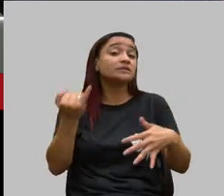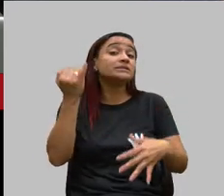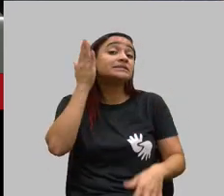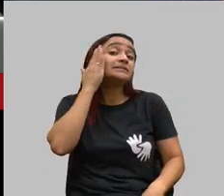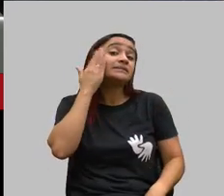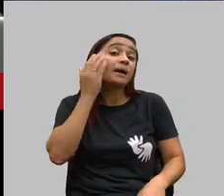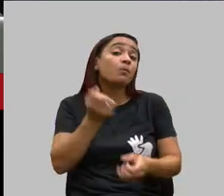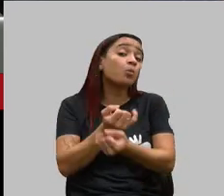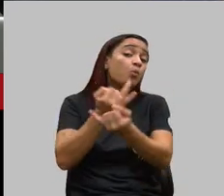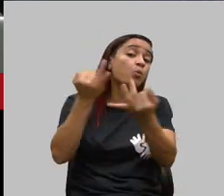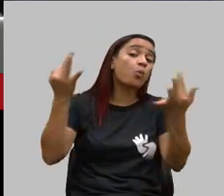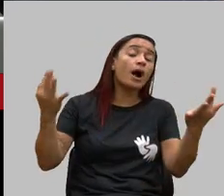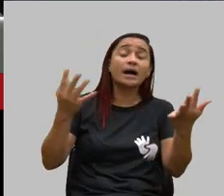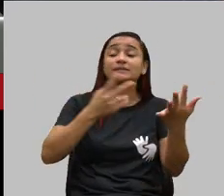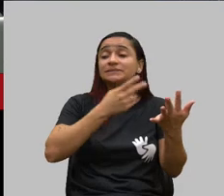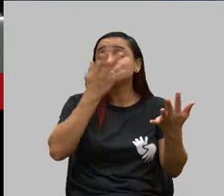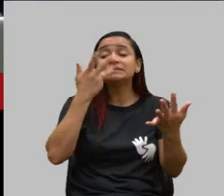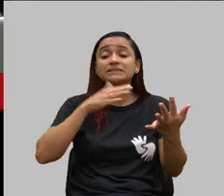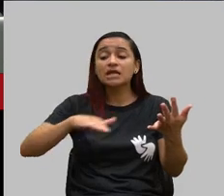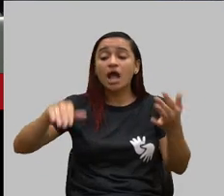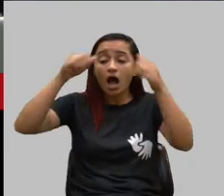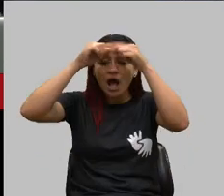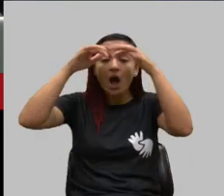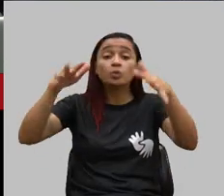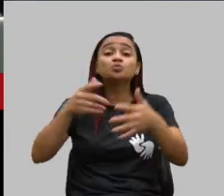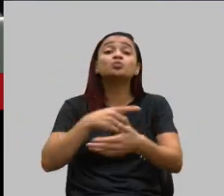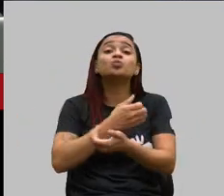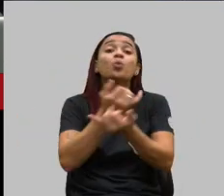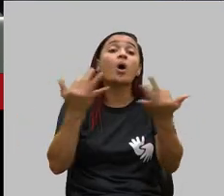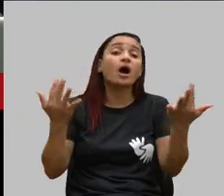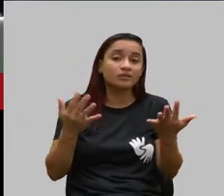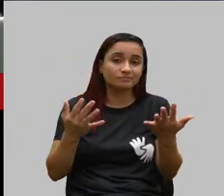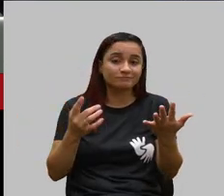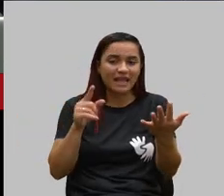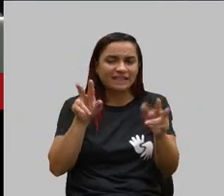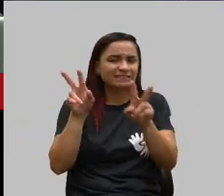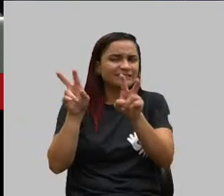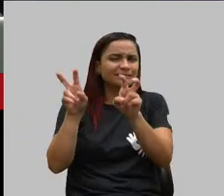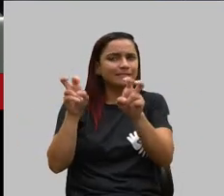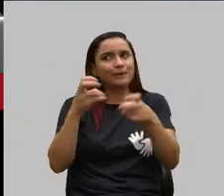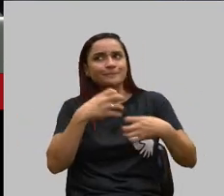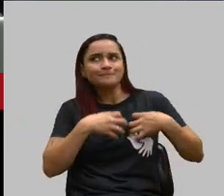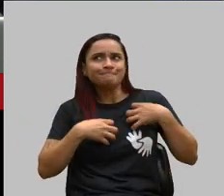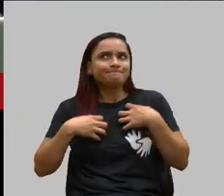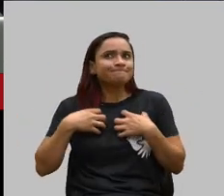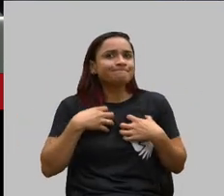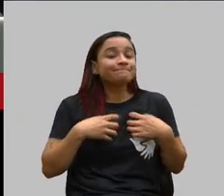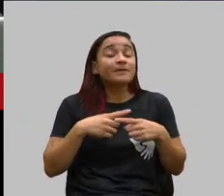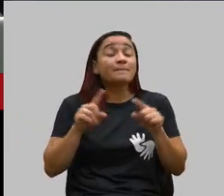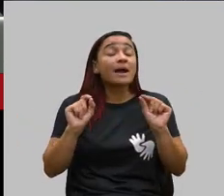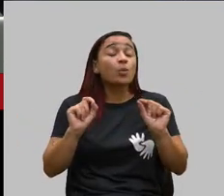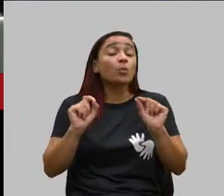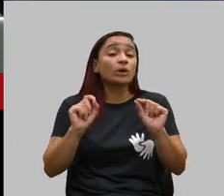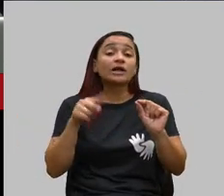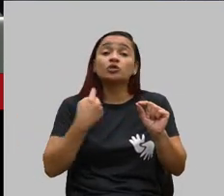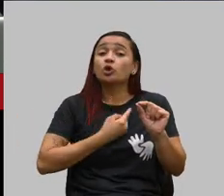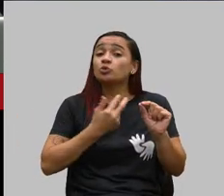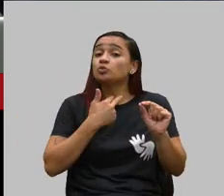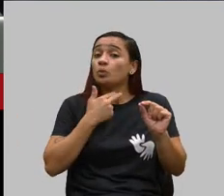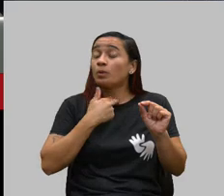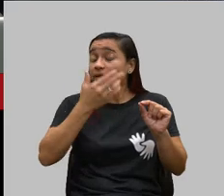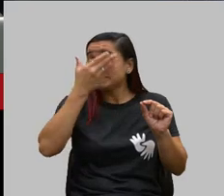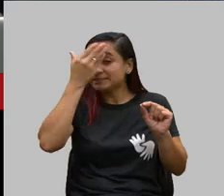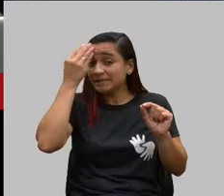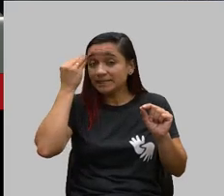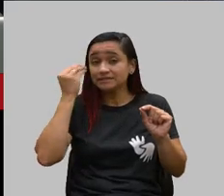tanto que esse tema é um tema sensível. Mas o que a gente não pode deixar de mencionar é que esse tema